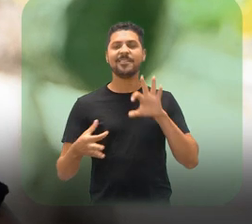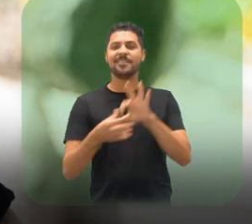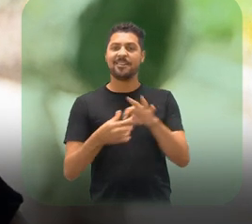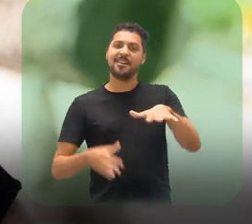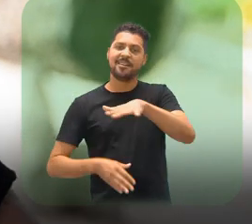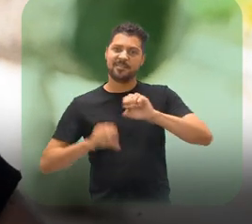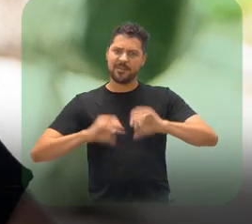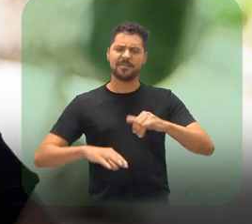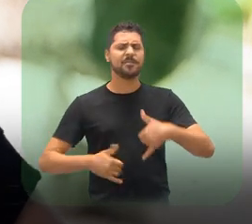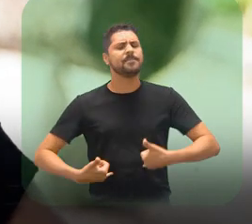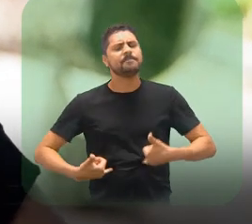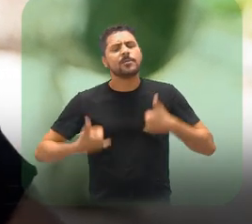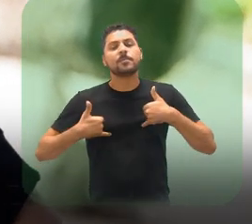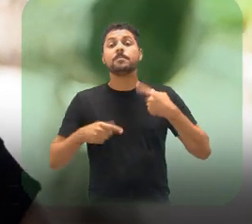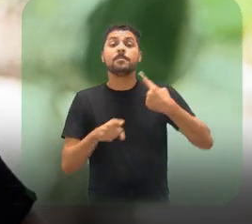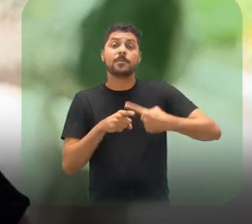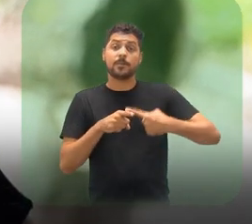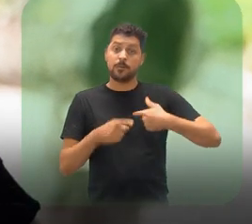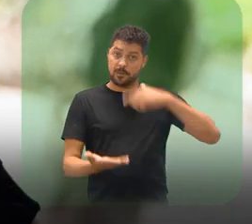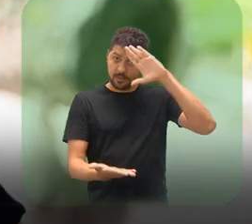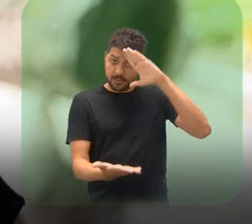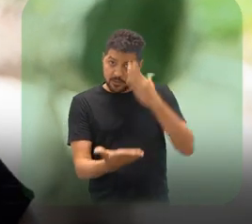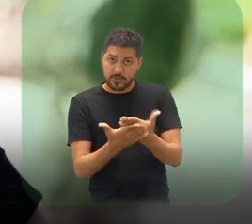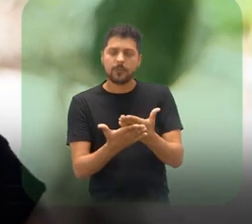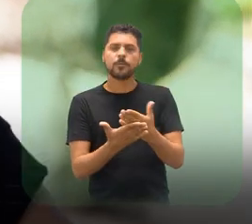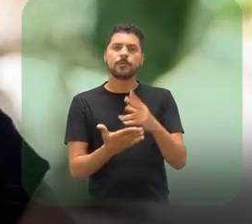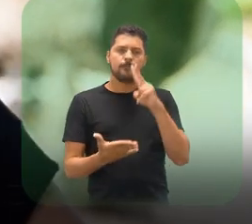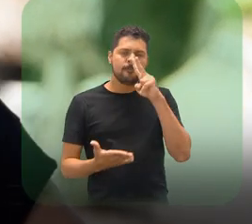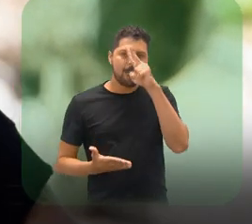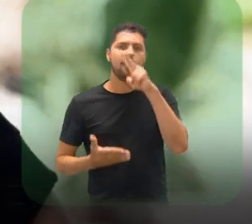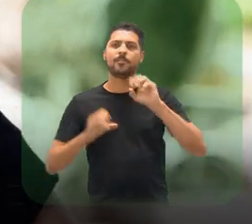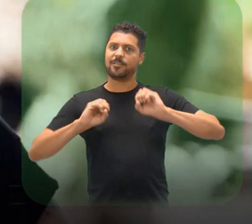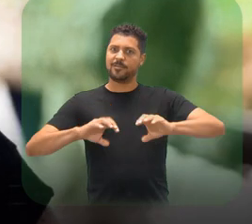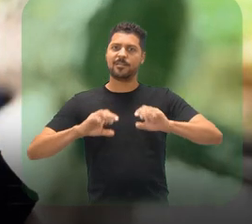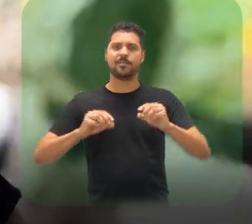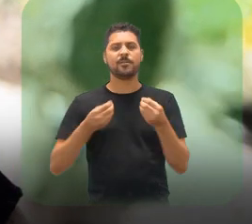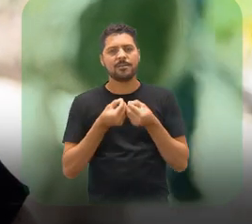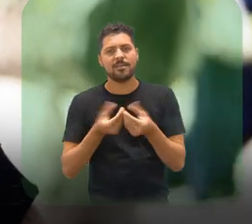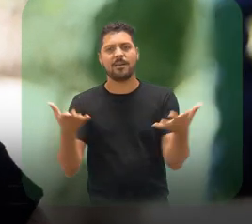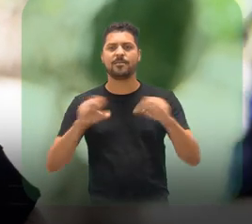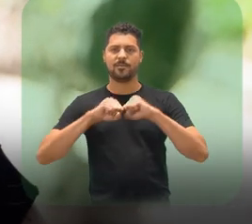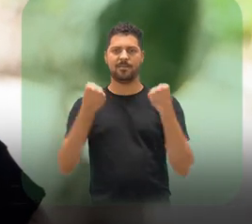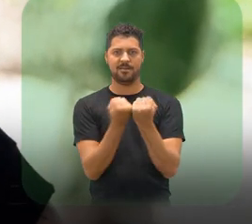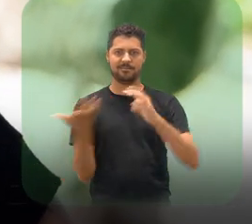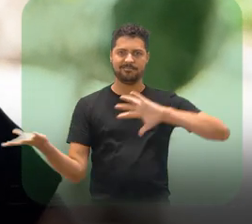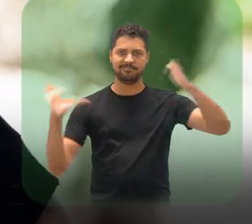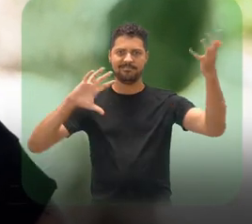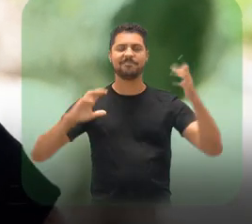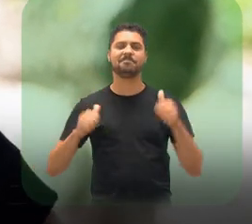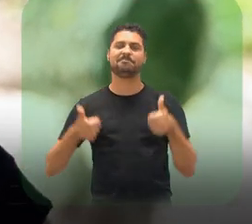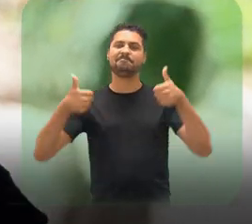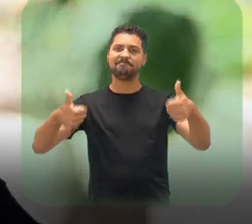servidora pública da educação com muito orgulho porque eu sei que a gente pode, eu acredito na força da educação como